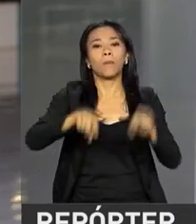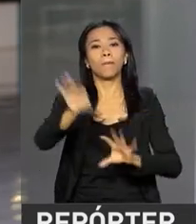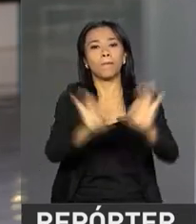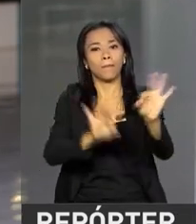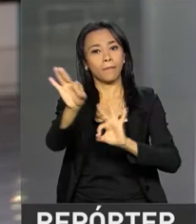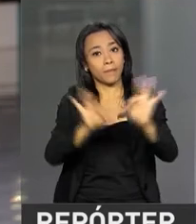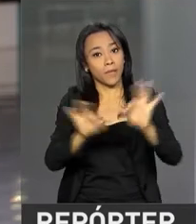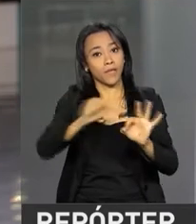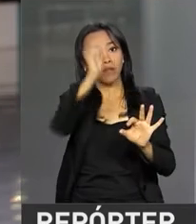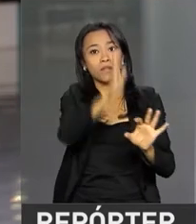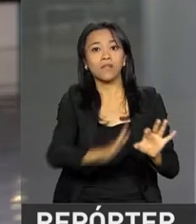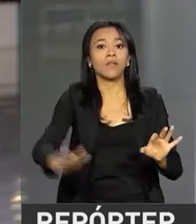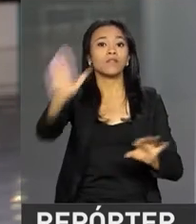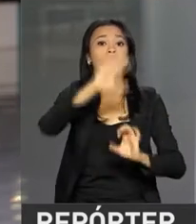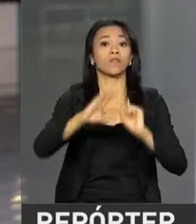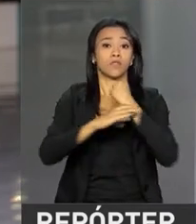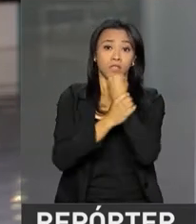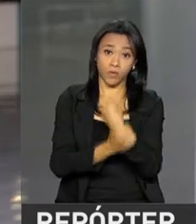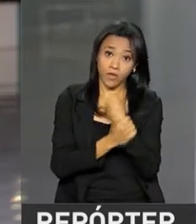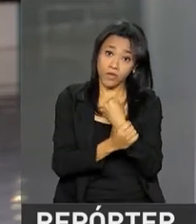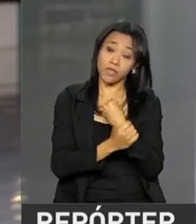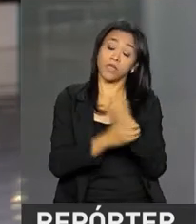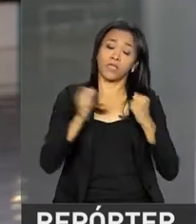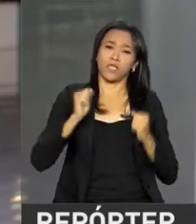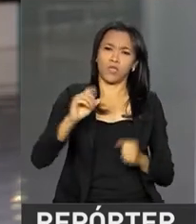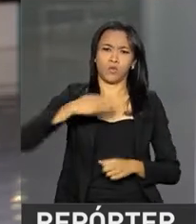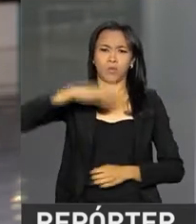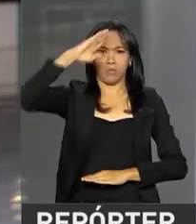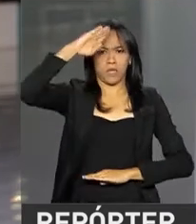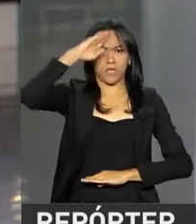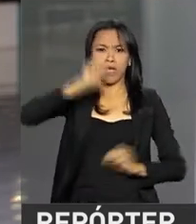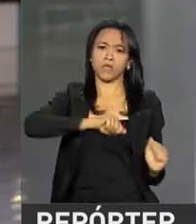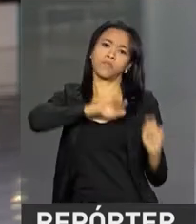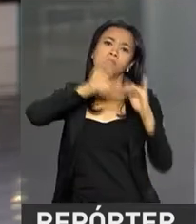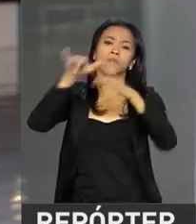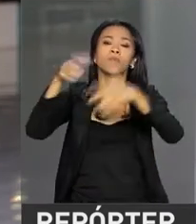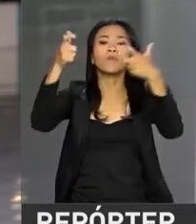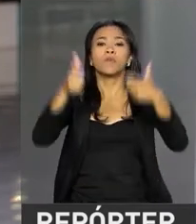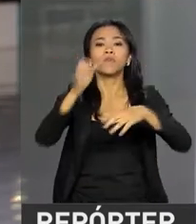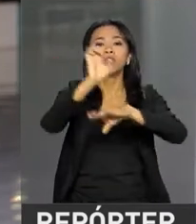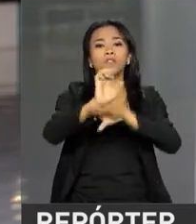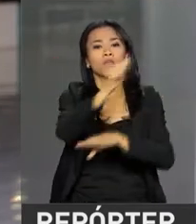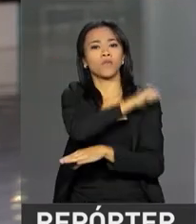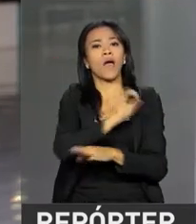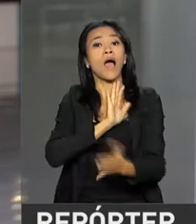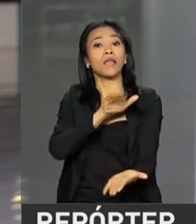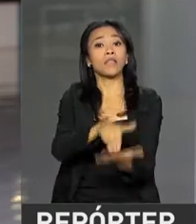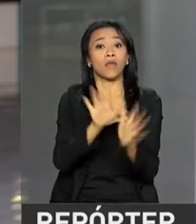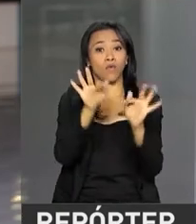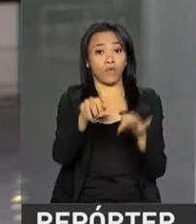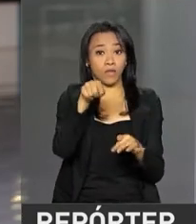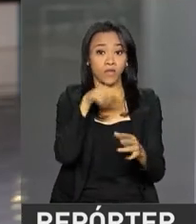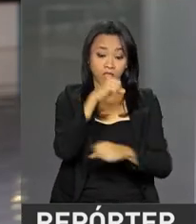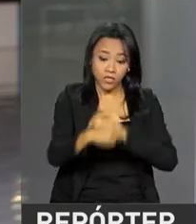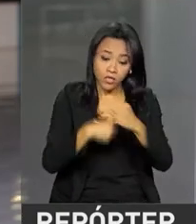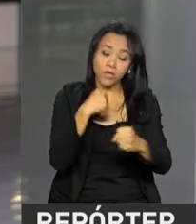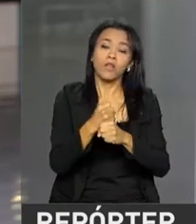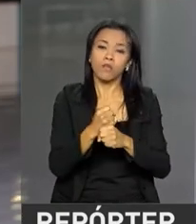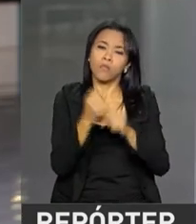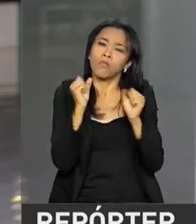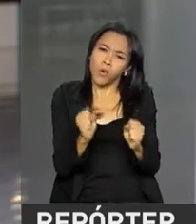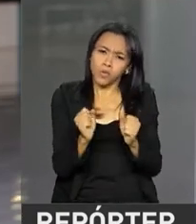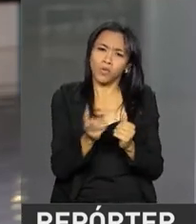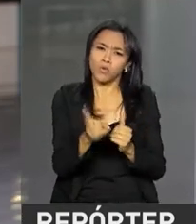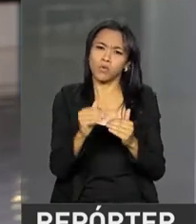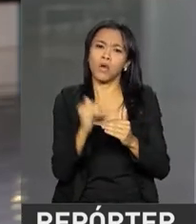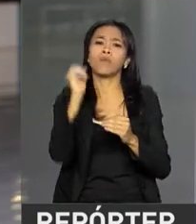E a presença dos militares lá no Rio de Janeiro, ela está garantida, está assegurada até o fim deste ano, mas deverá ser ampliada para o